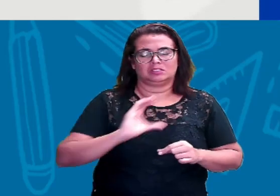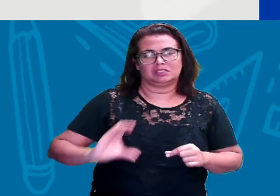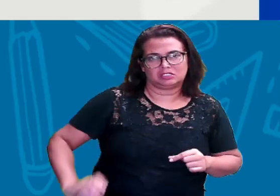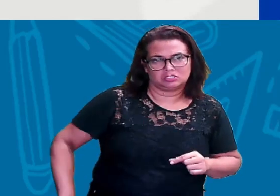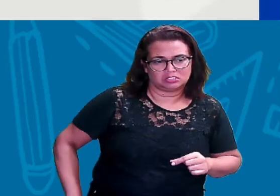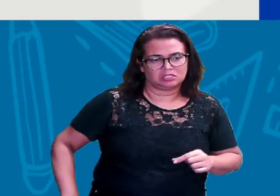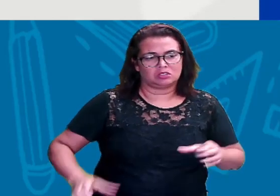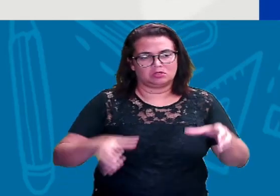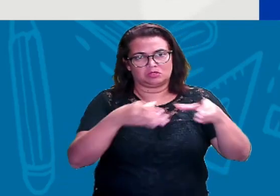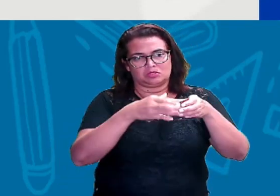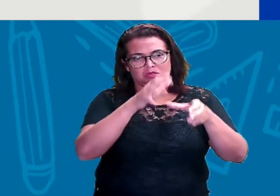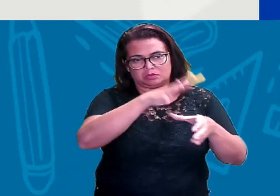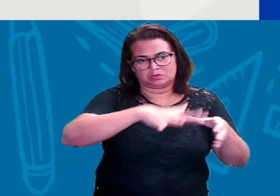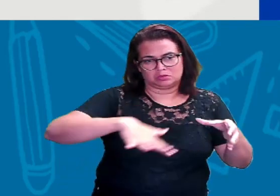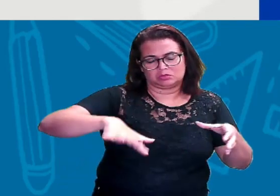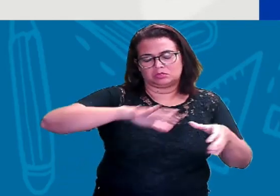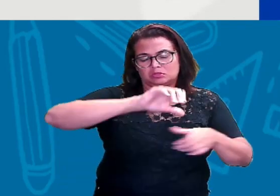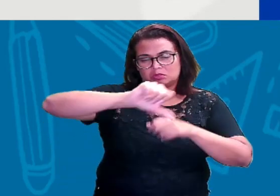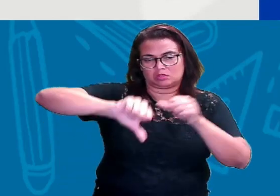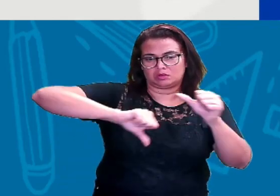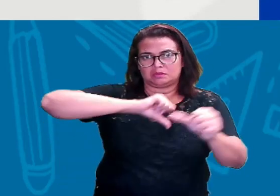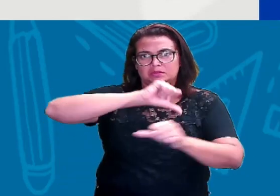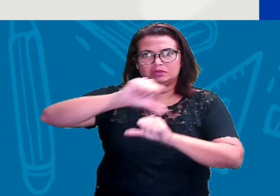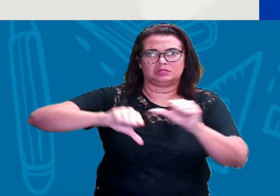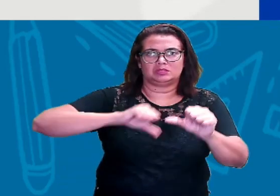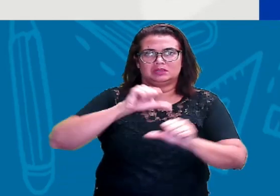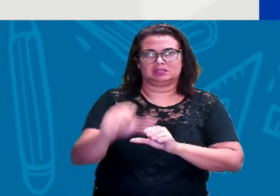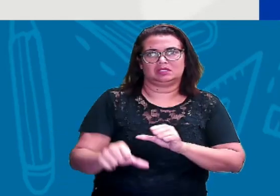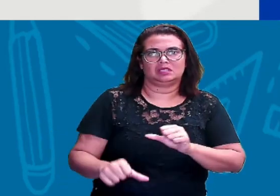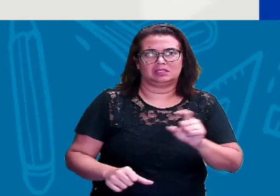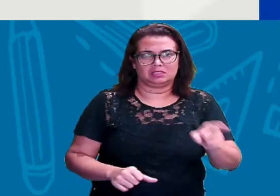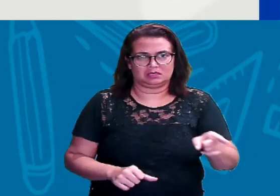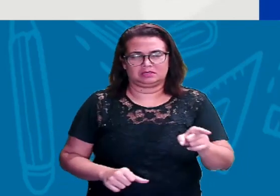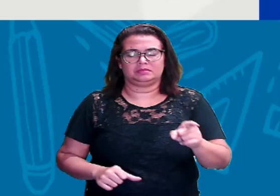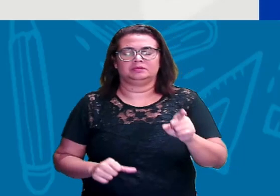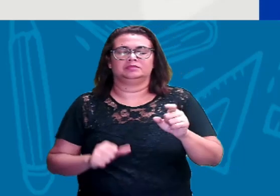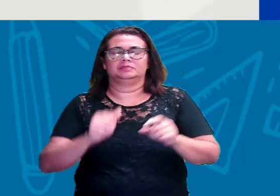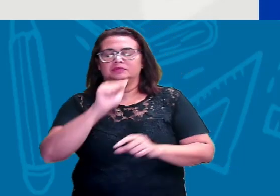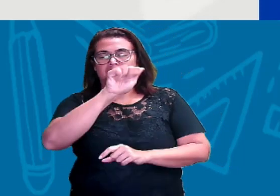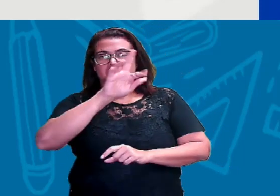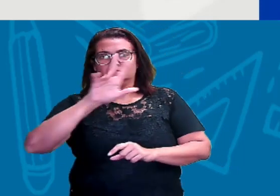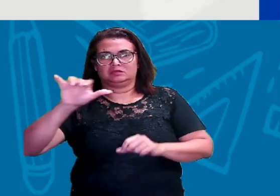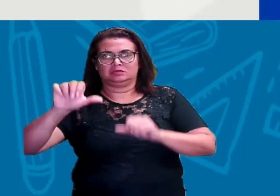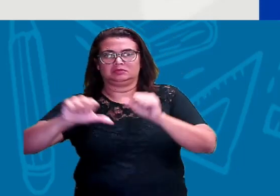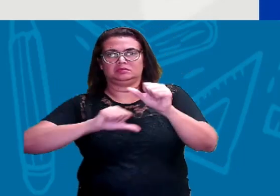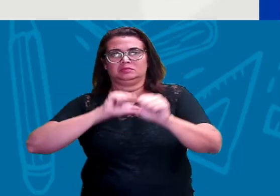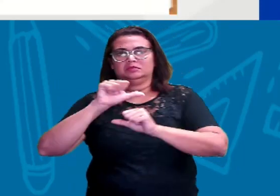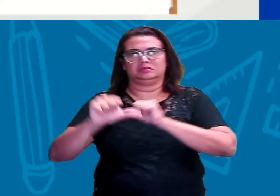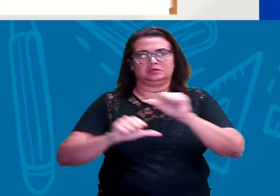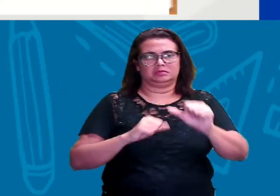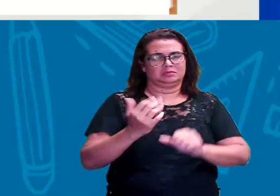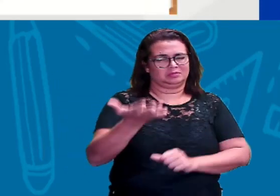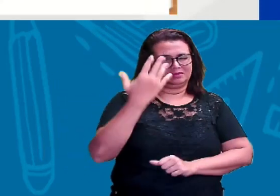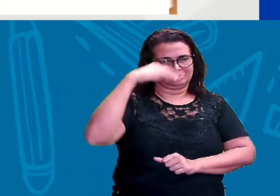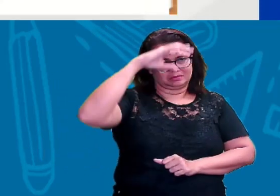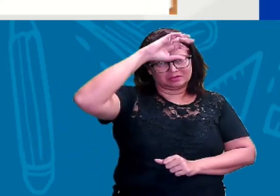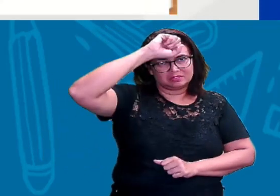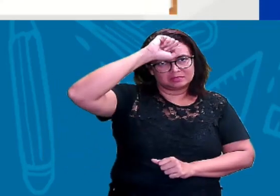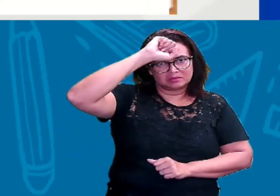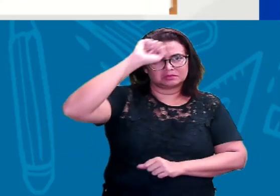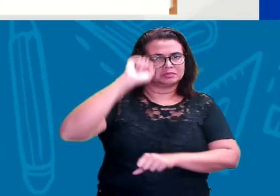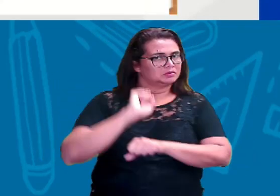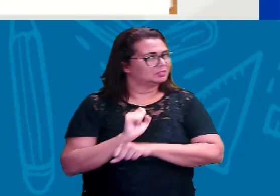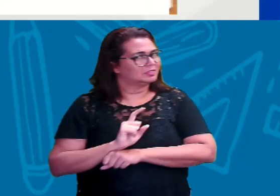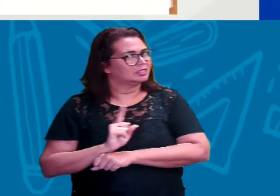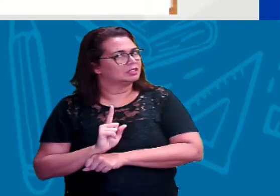mudança. O alfabeto começou a ser modificado. Então, vamos saber mais um pouquinho porque não ficou nisso não.